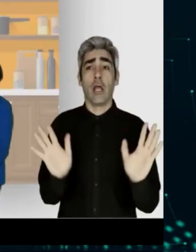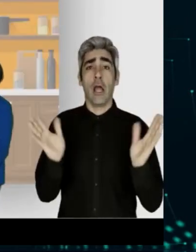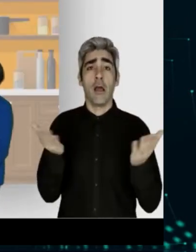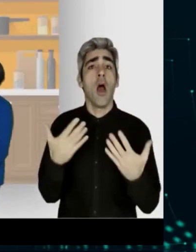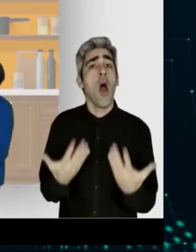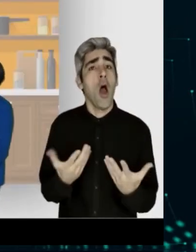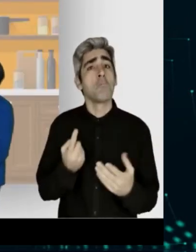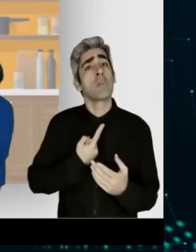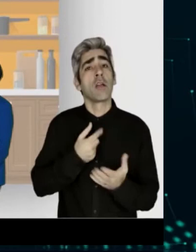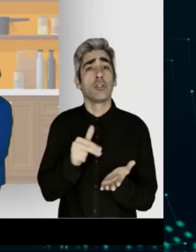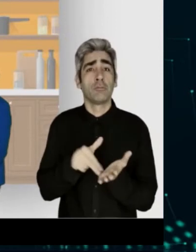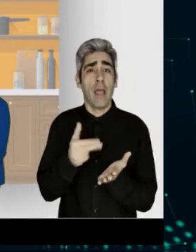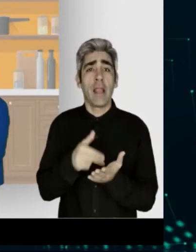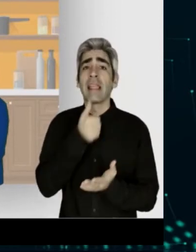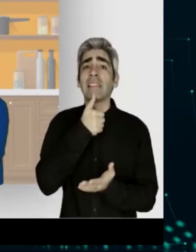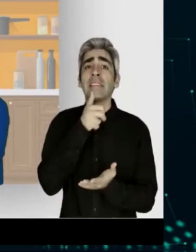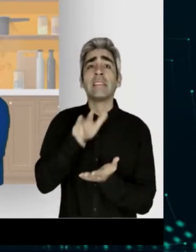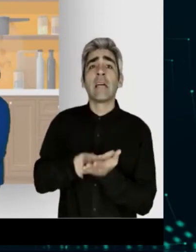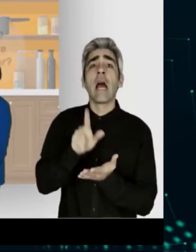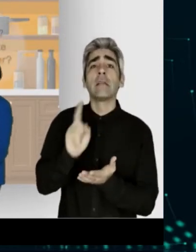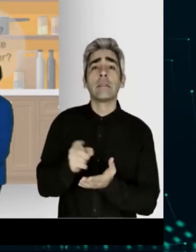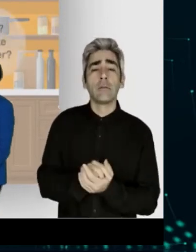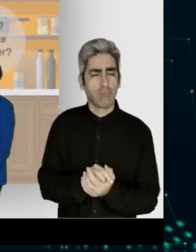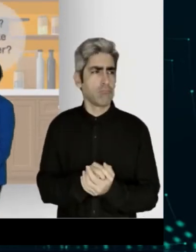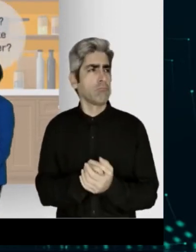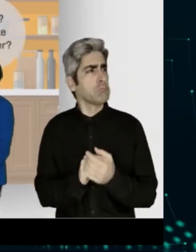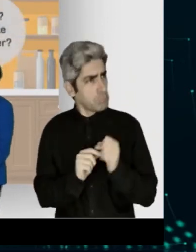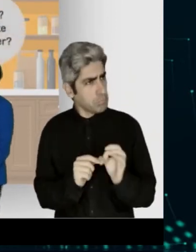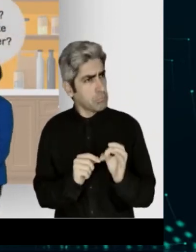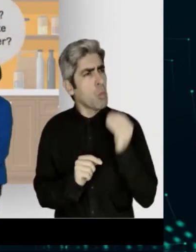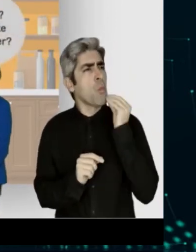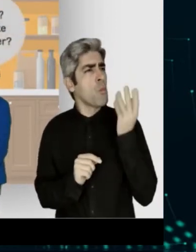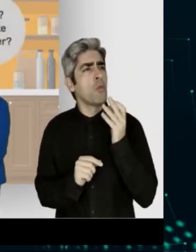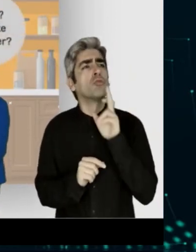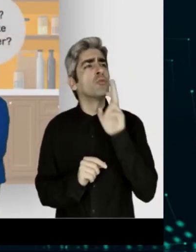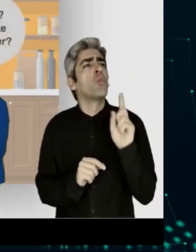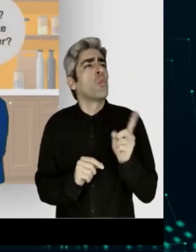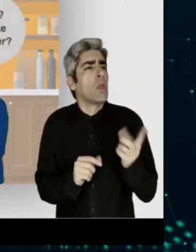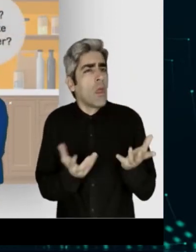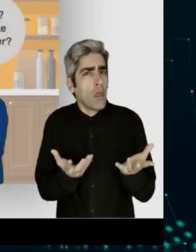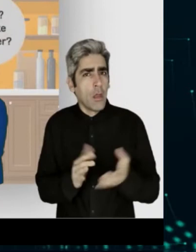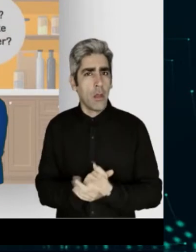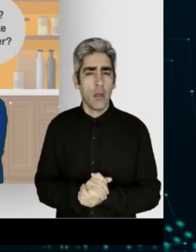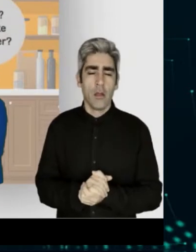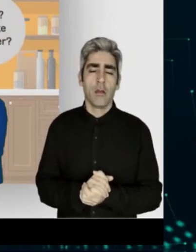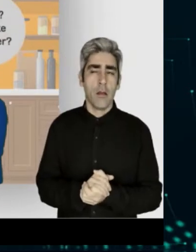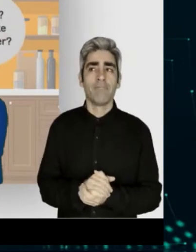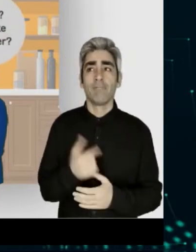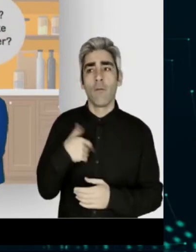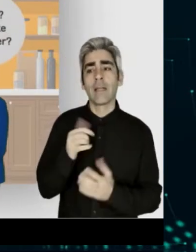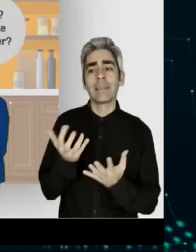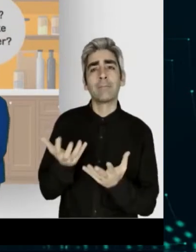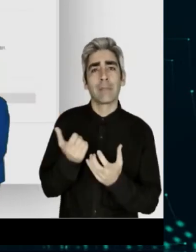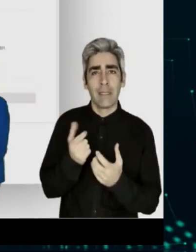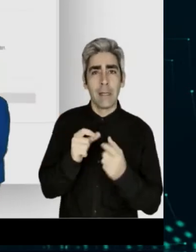uma visão única na segurança social direta para cidadão e funcionários, que claramente foi uma mais-valia para todos nós.